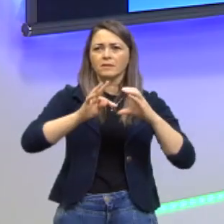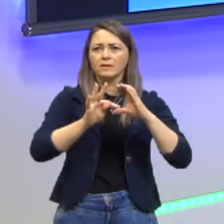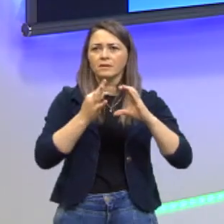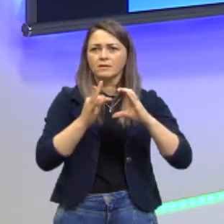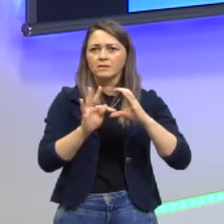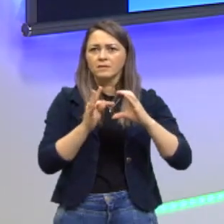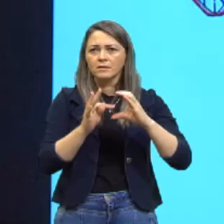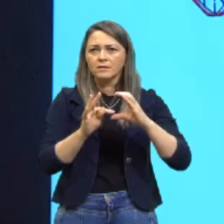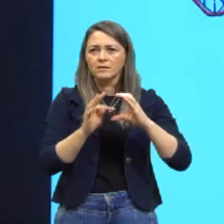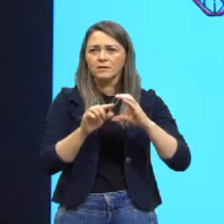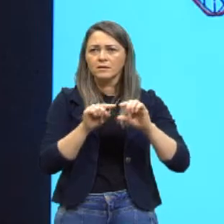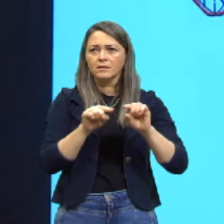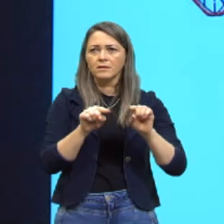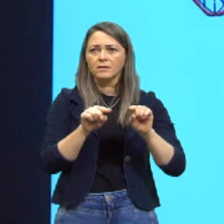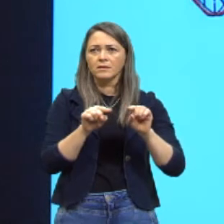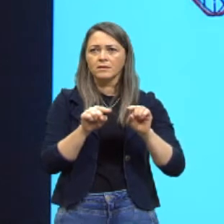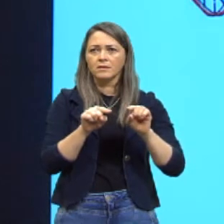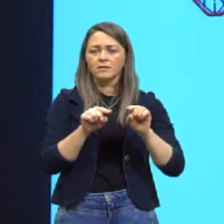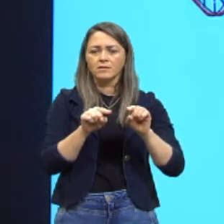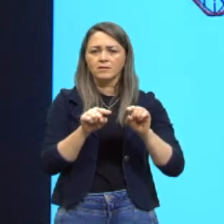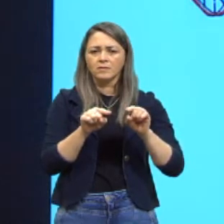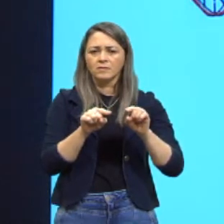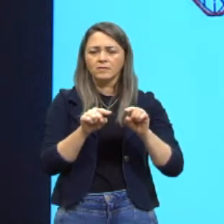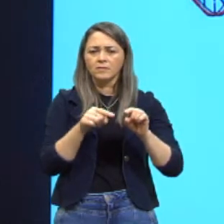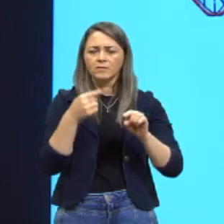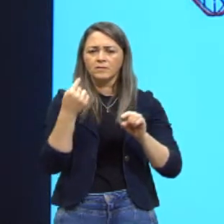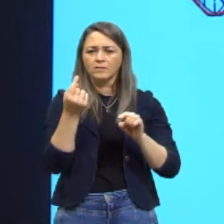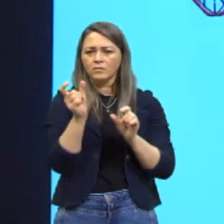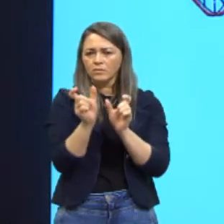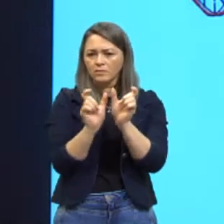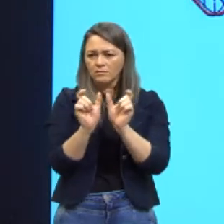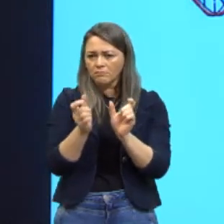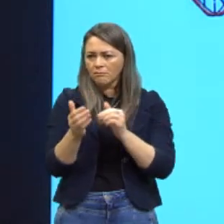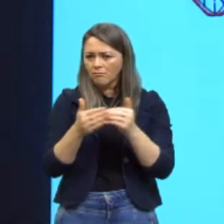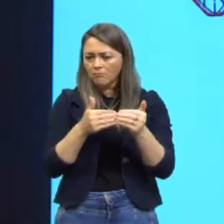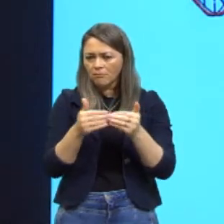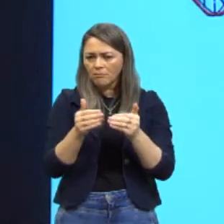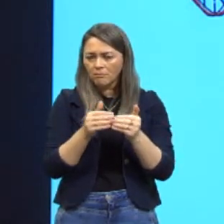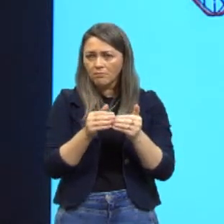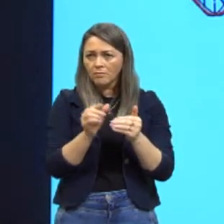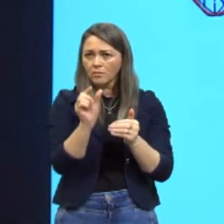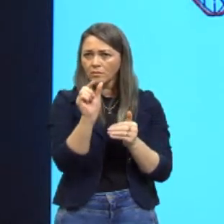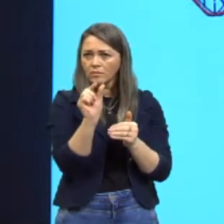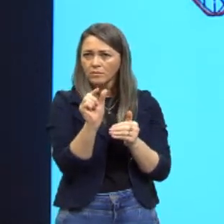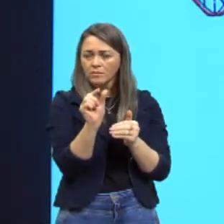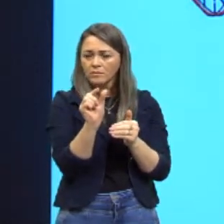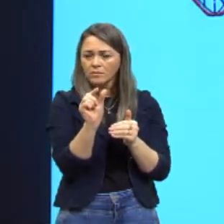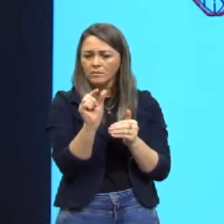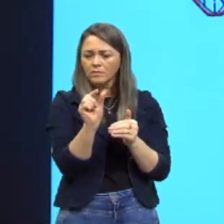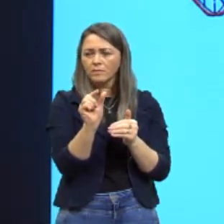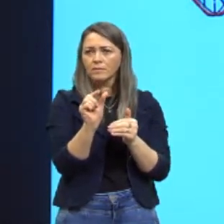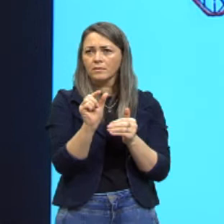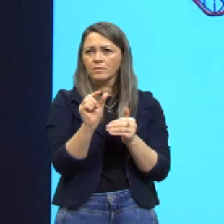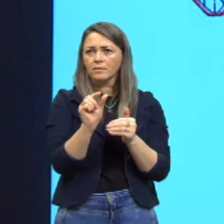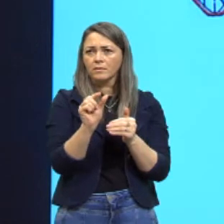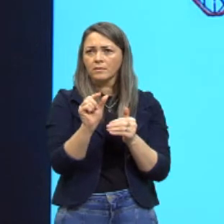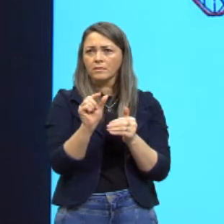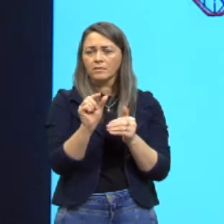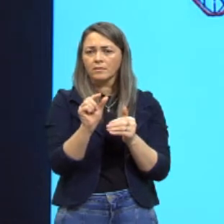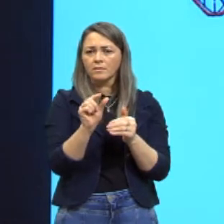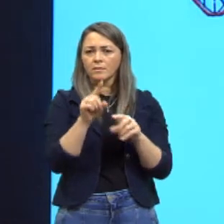mais é que um organismo qualquer com um pedaço de seu